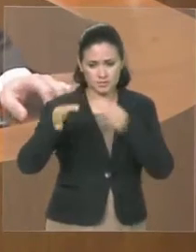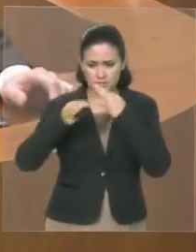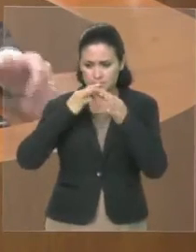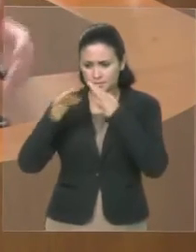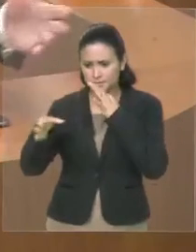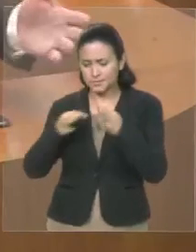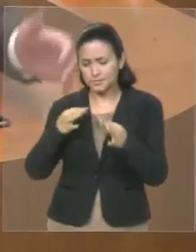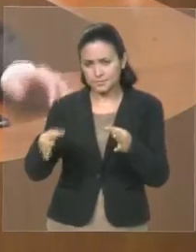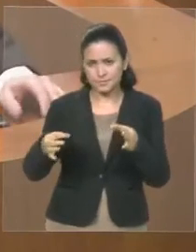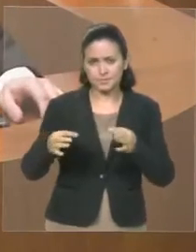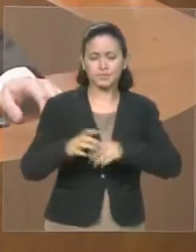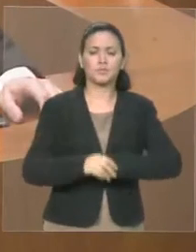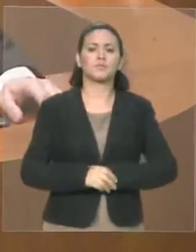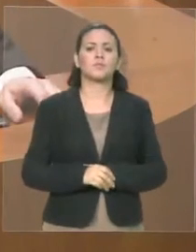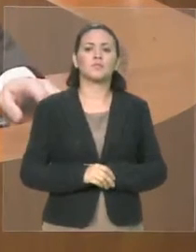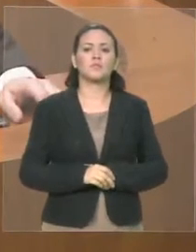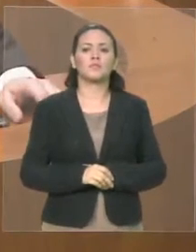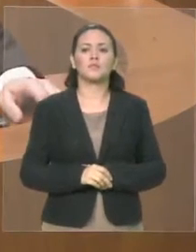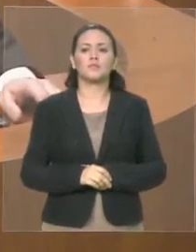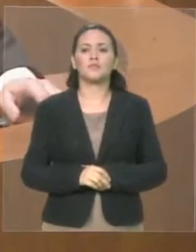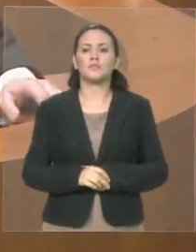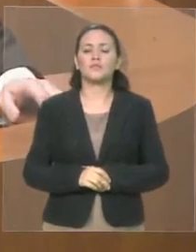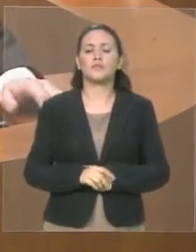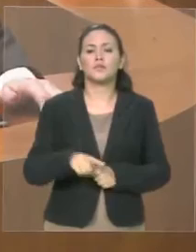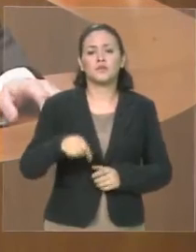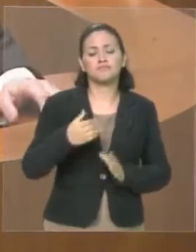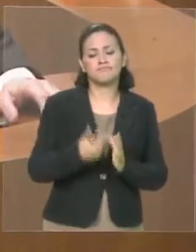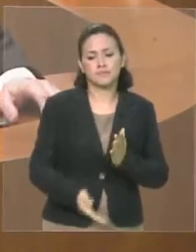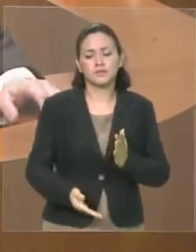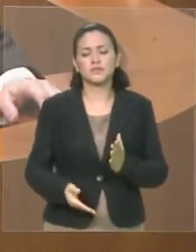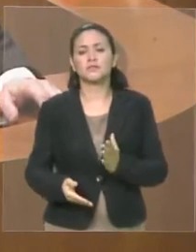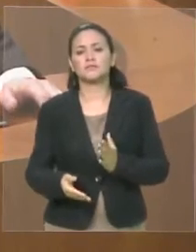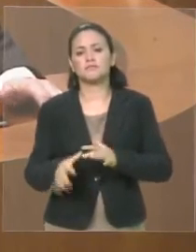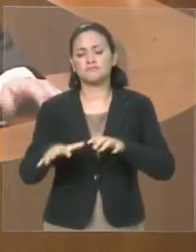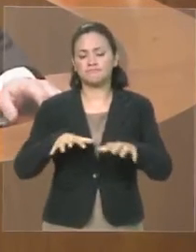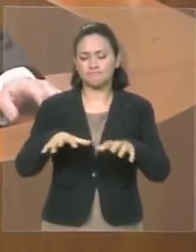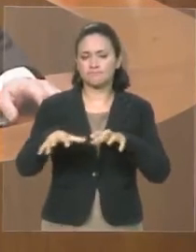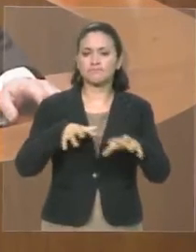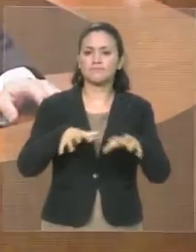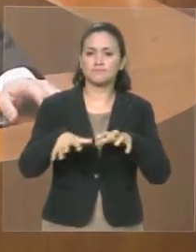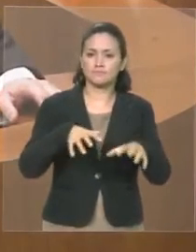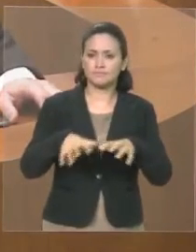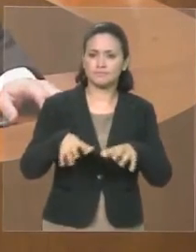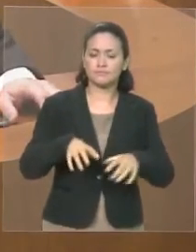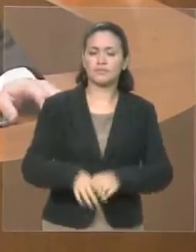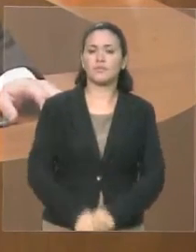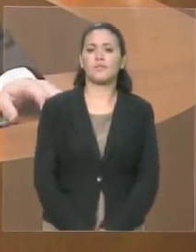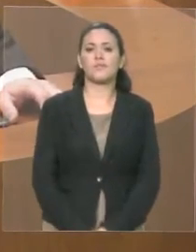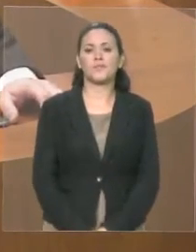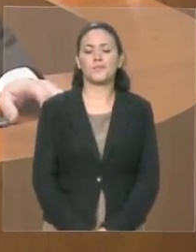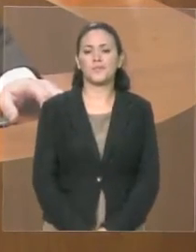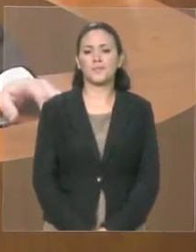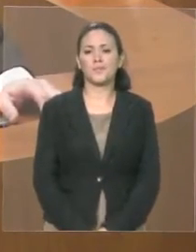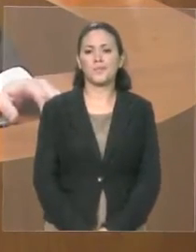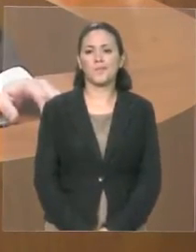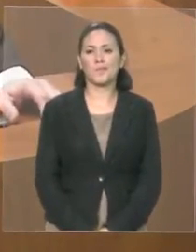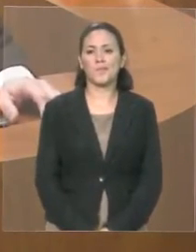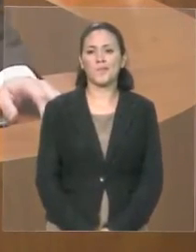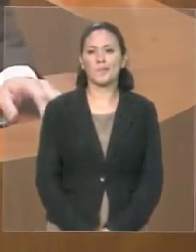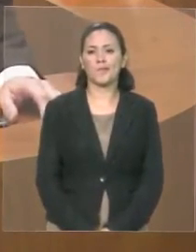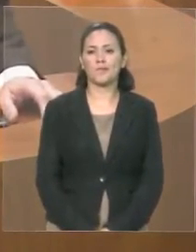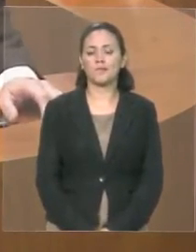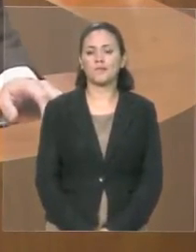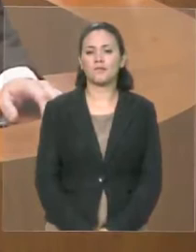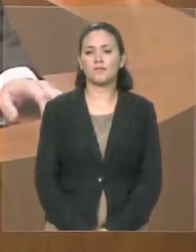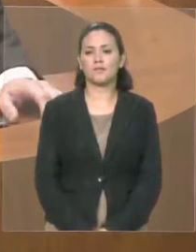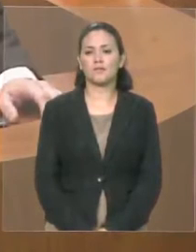quanto a esse tropeço que o Sampaio Corrêa teve esse ano. E por dever de justiça,